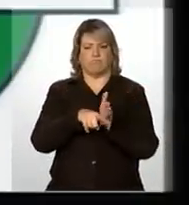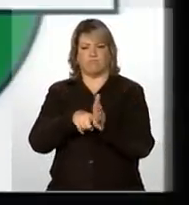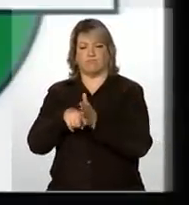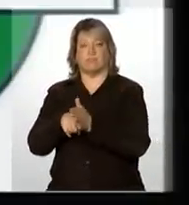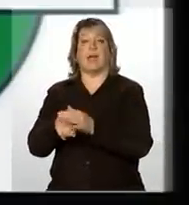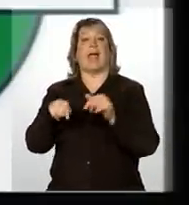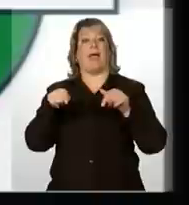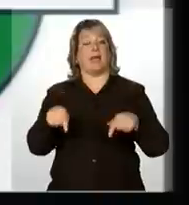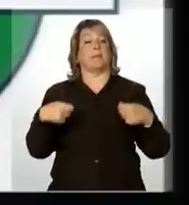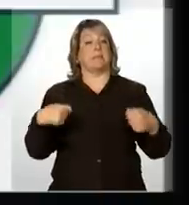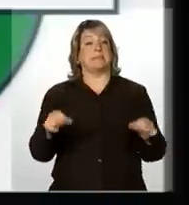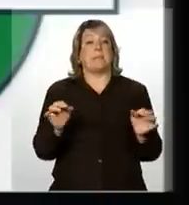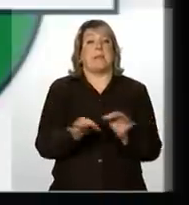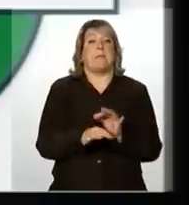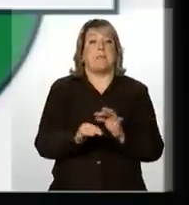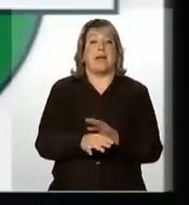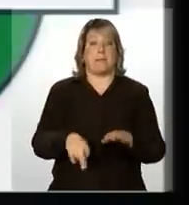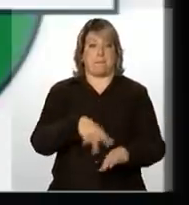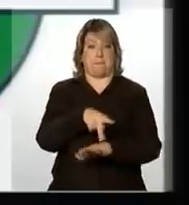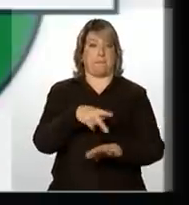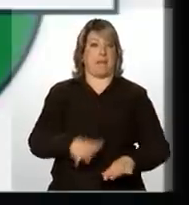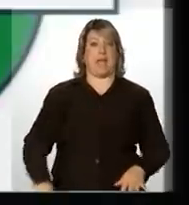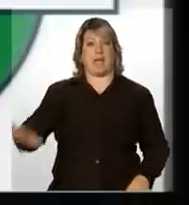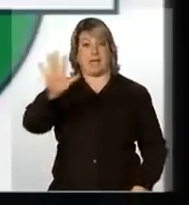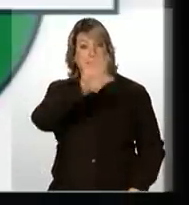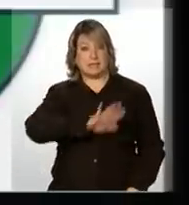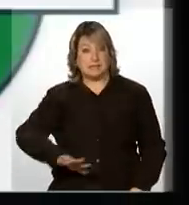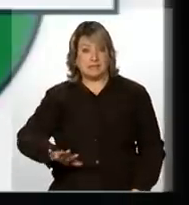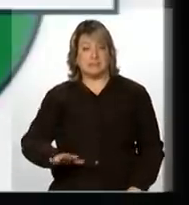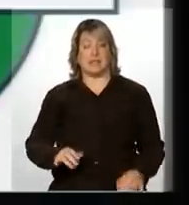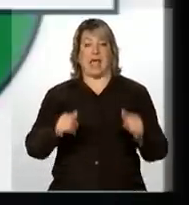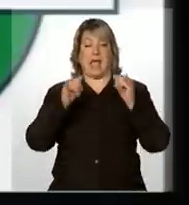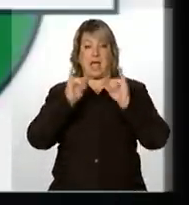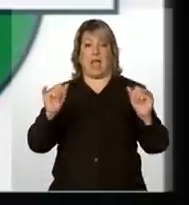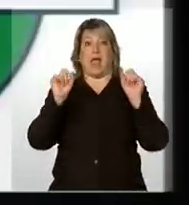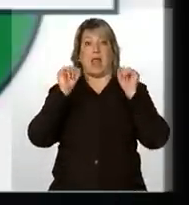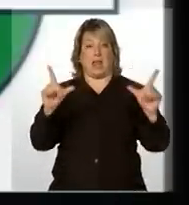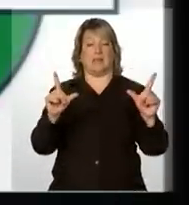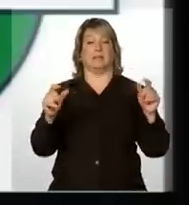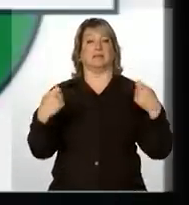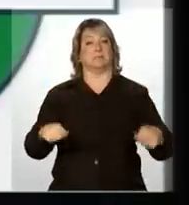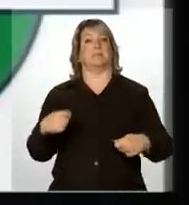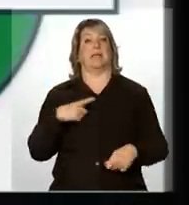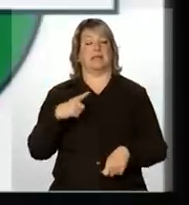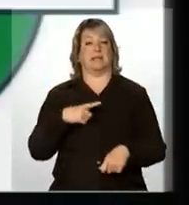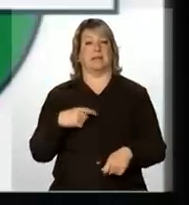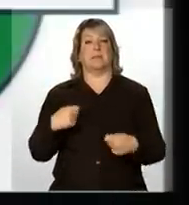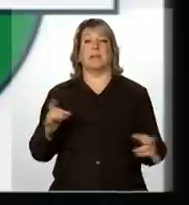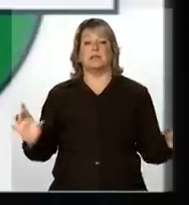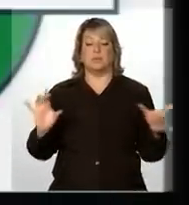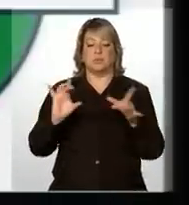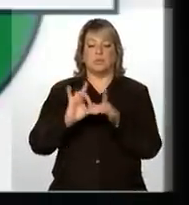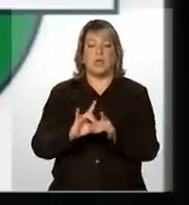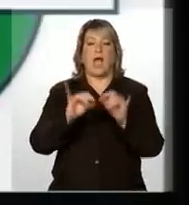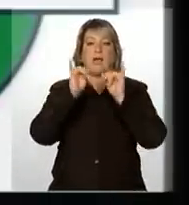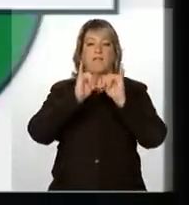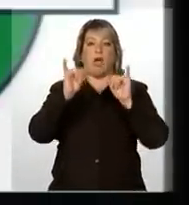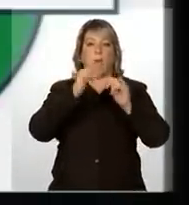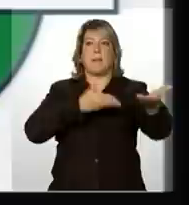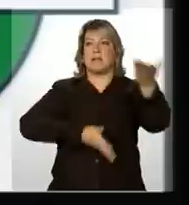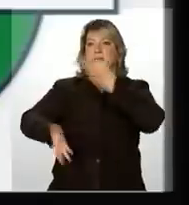estruturar o país com ferramentas de monitoramento e alerta. Tente integrar as informações de